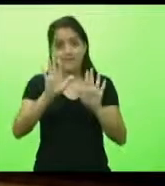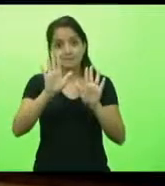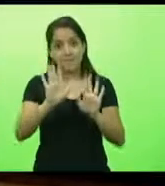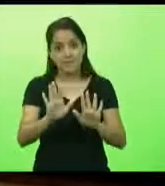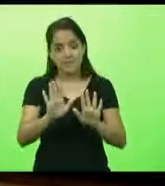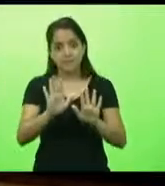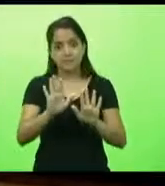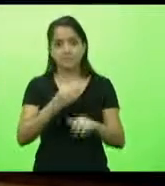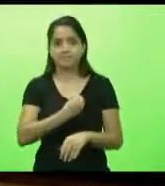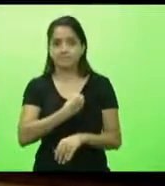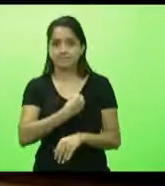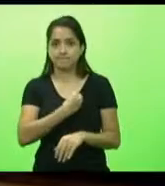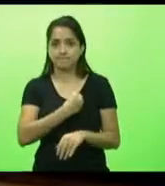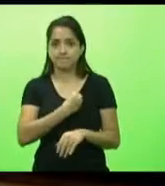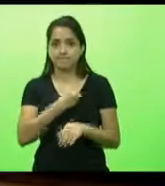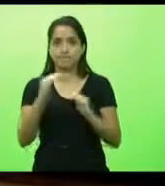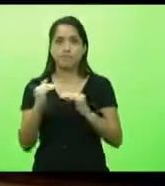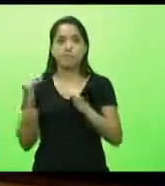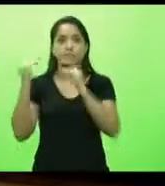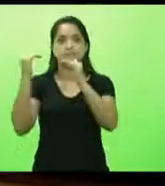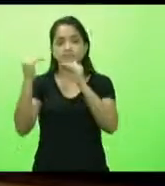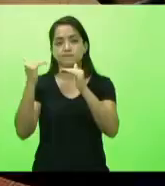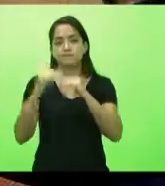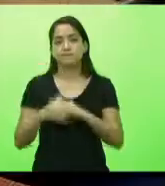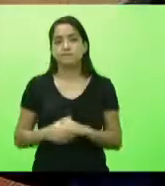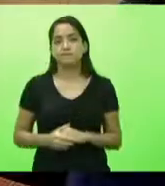vidas acima de tudo. Obrigada.